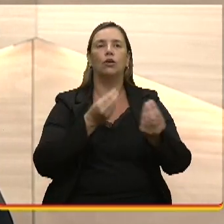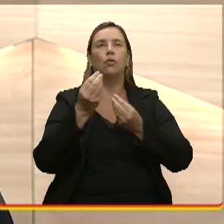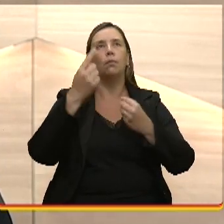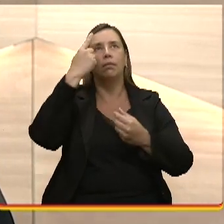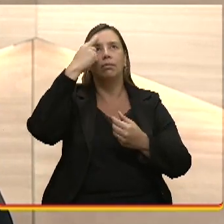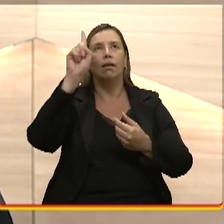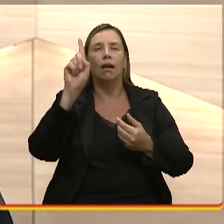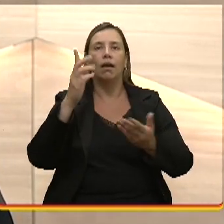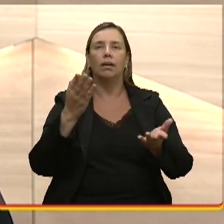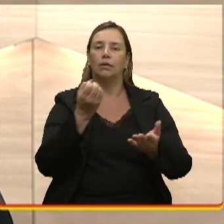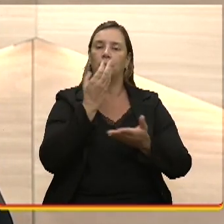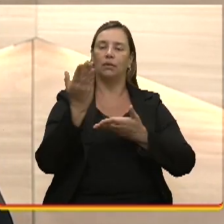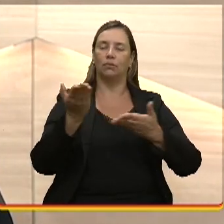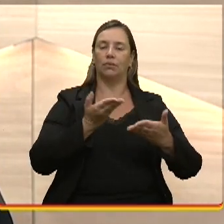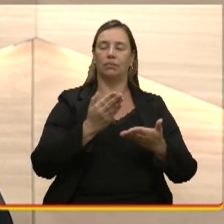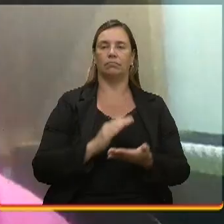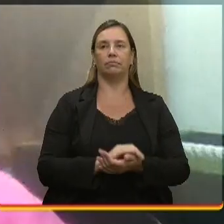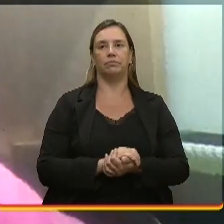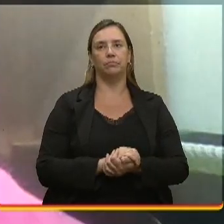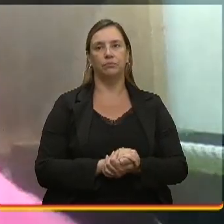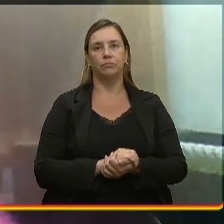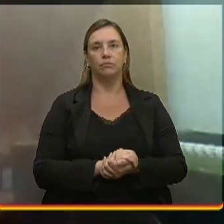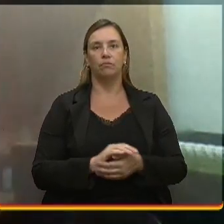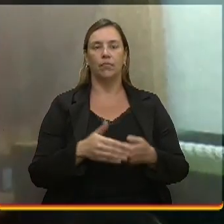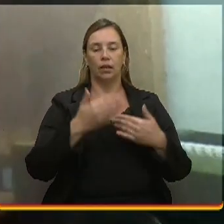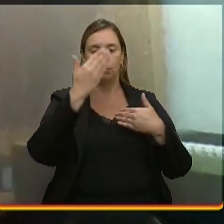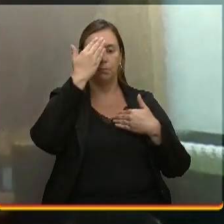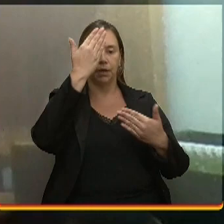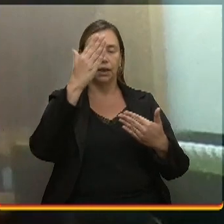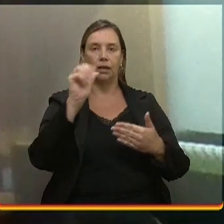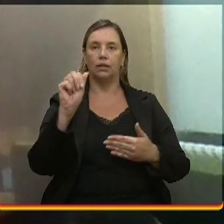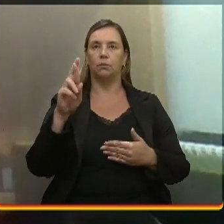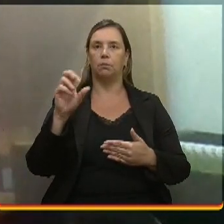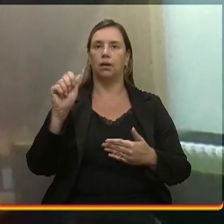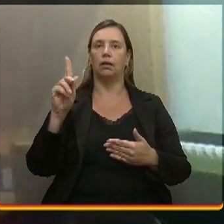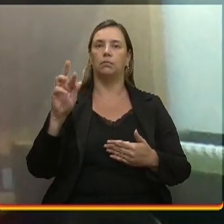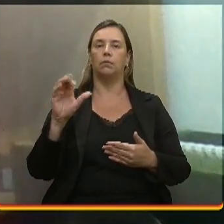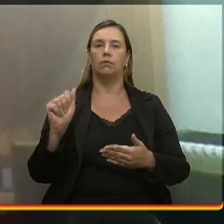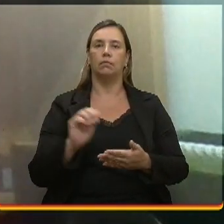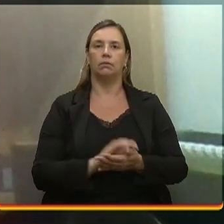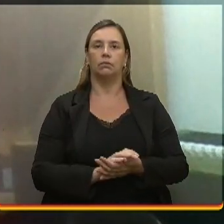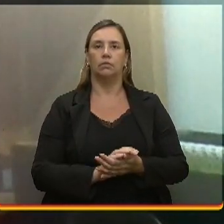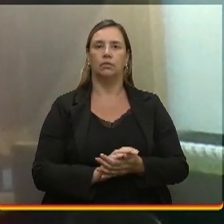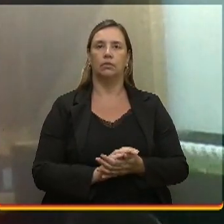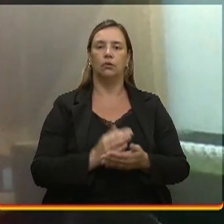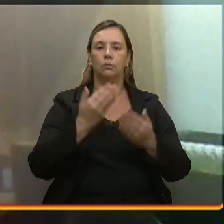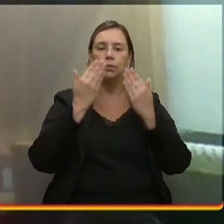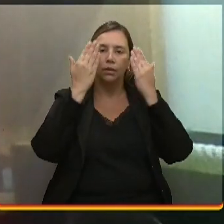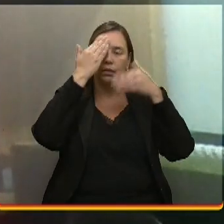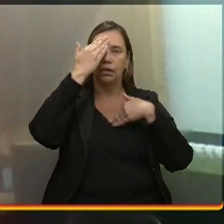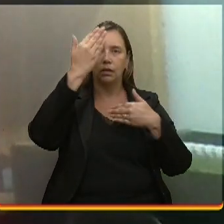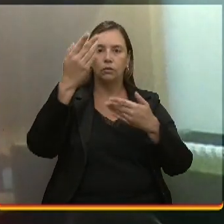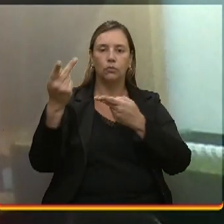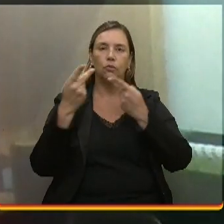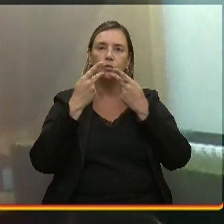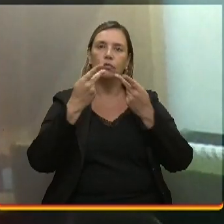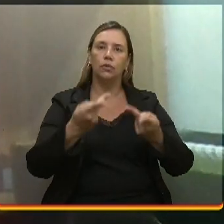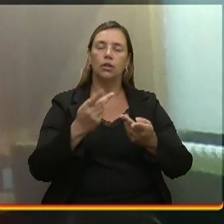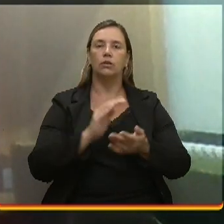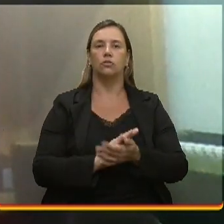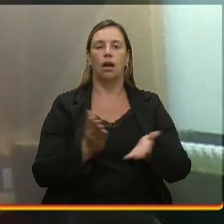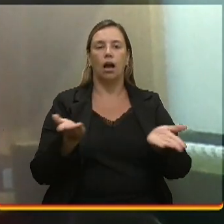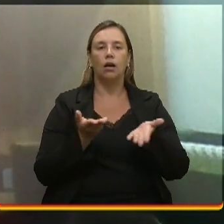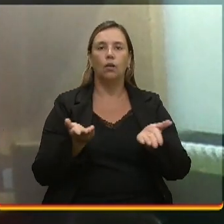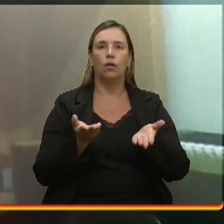enfim, bem-vinda. Muito obrigada, Bárbara. Obrigada pelo convite. É muito importante a gente estar tendo esse comentário